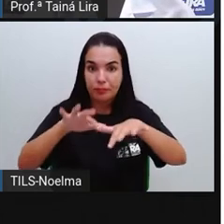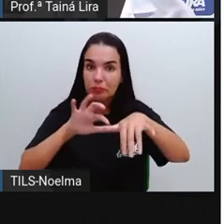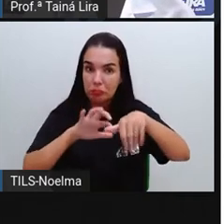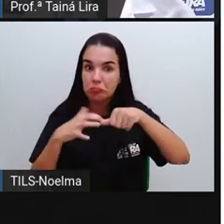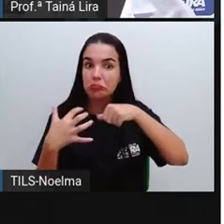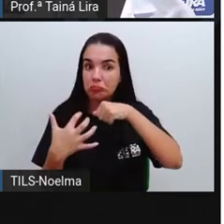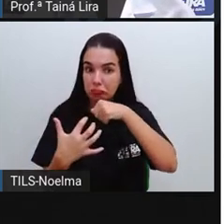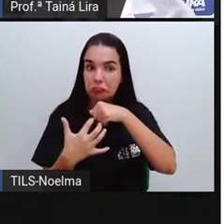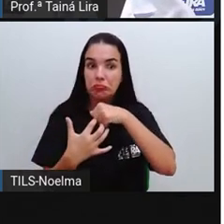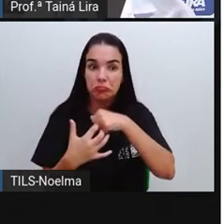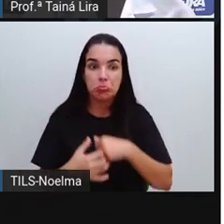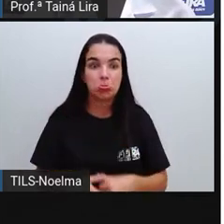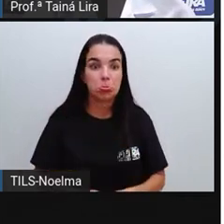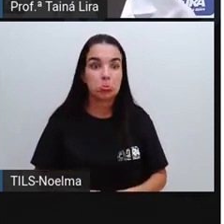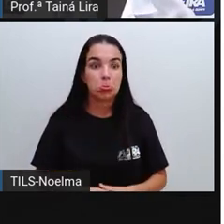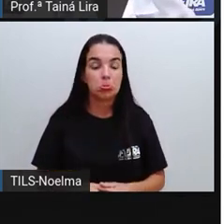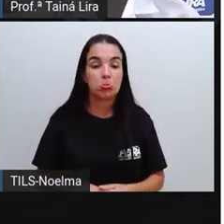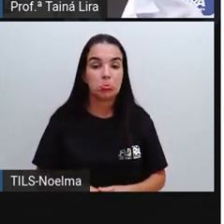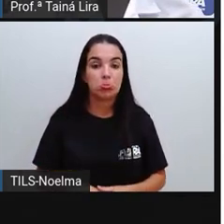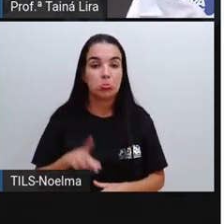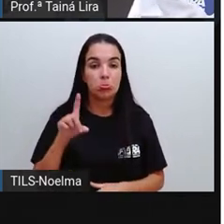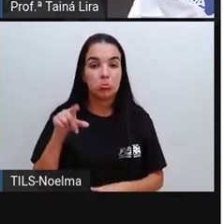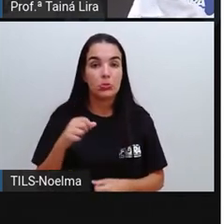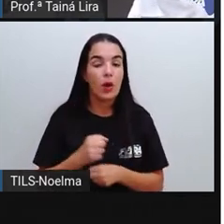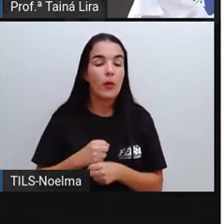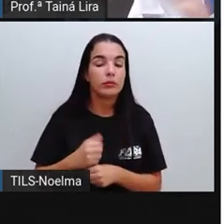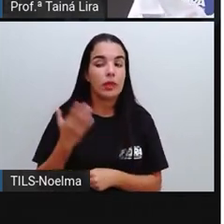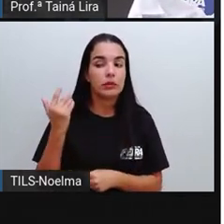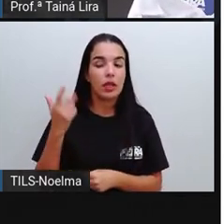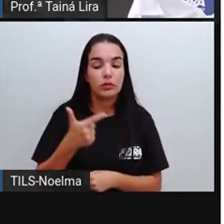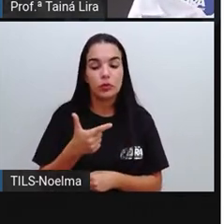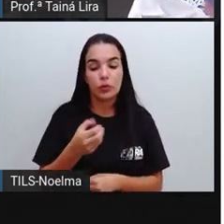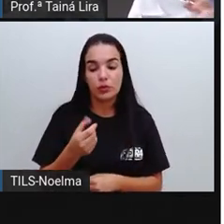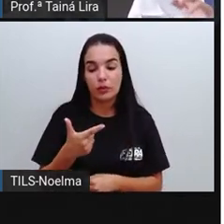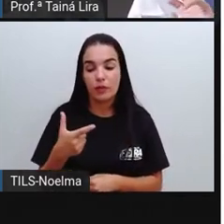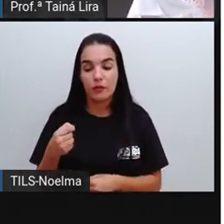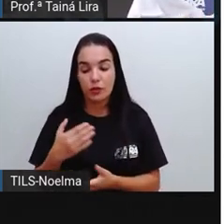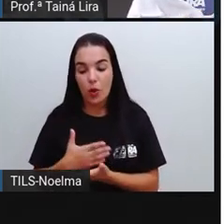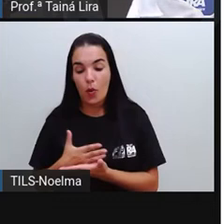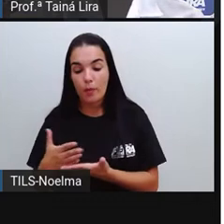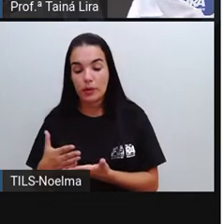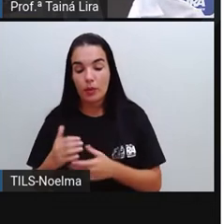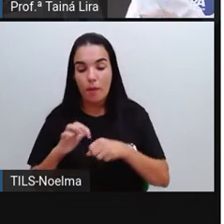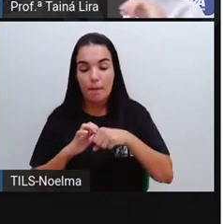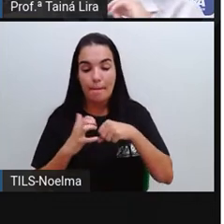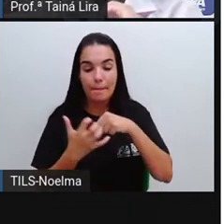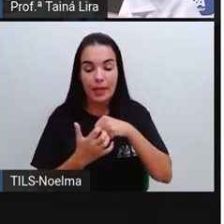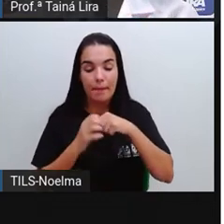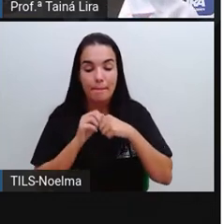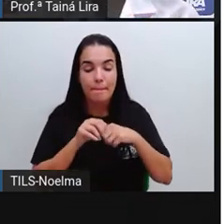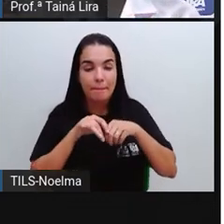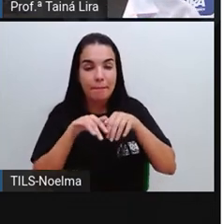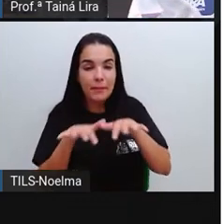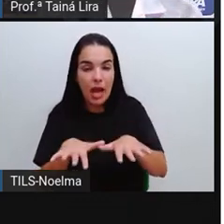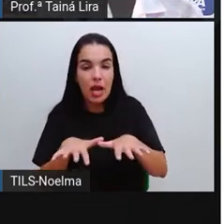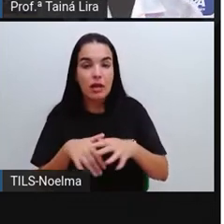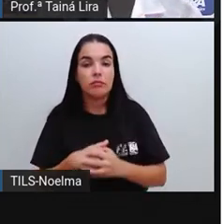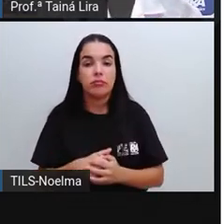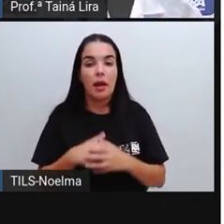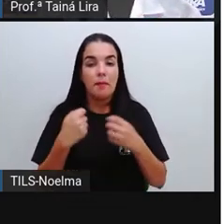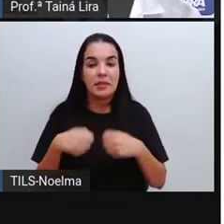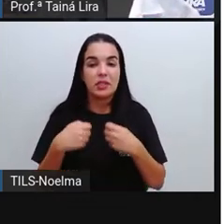Observem que aqui a gente tem 2020, que foi o ano que começou a pandemia, que a gente precisou, né?